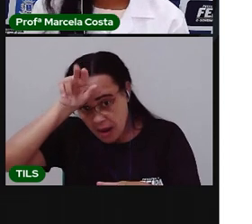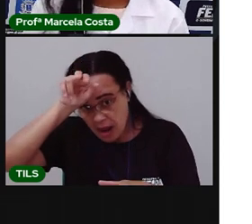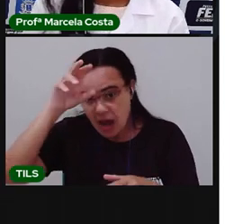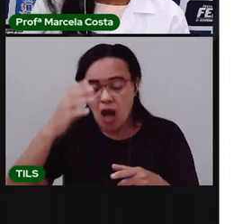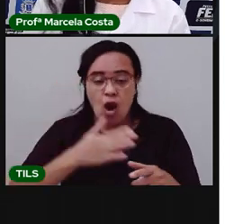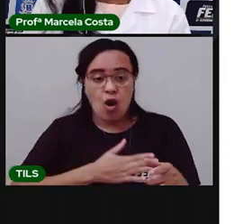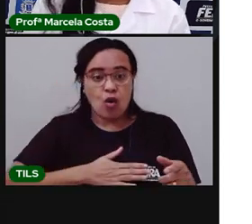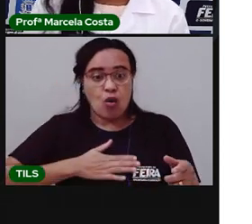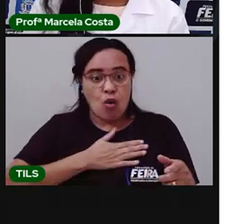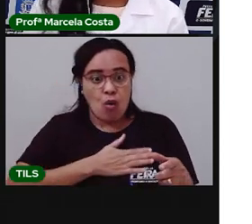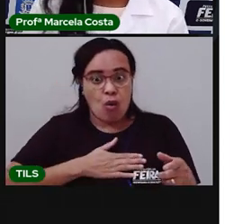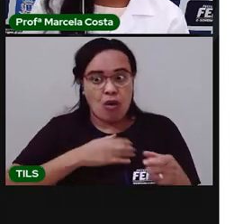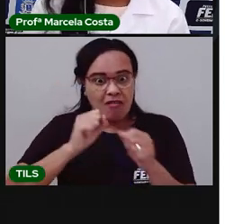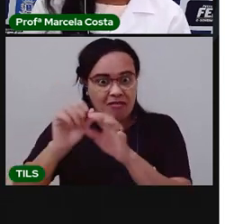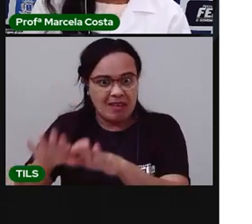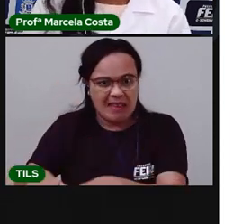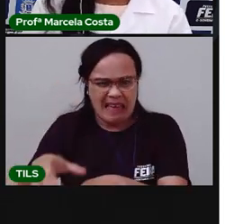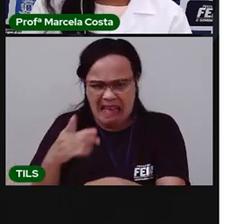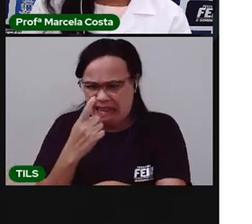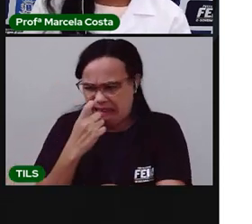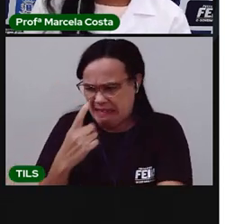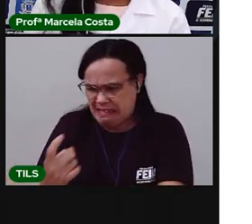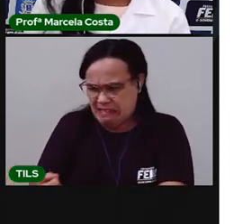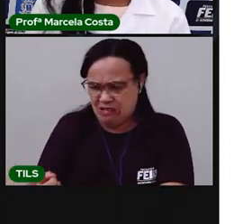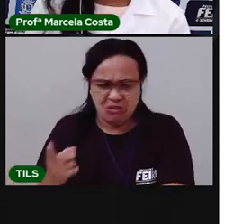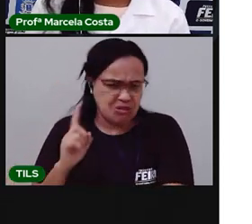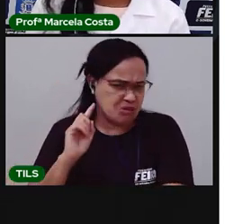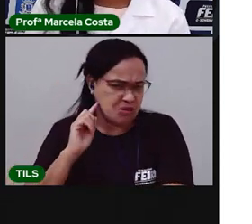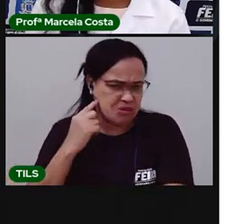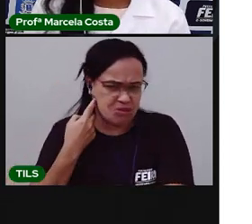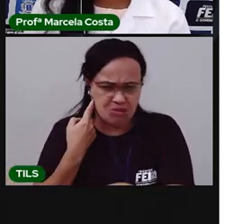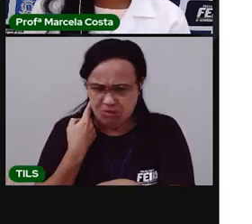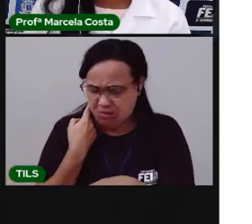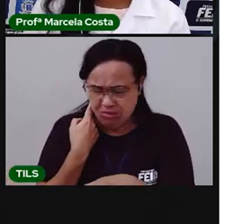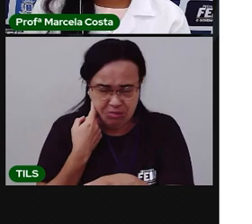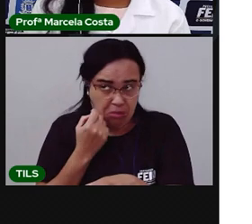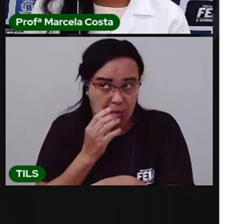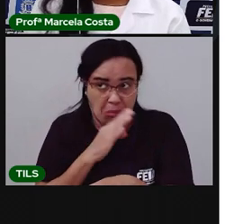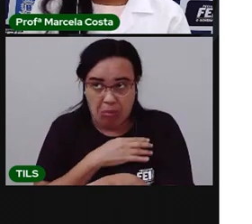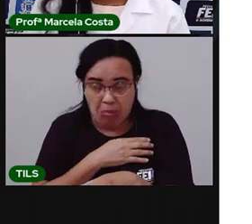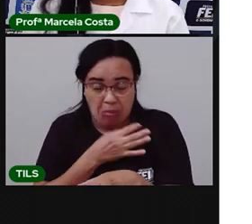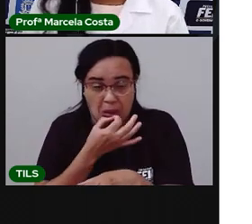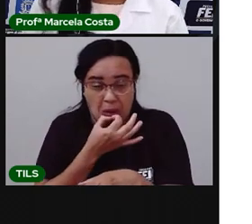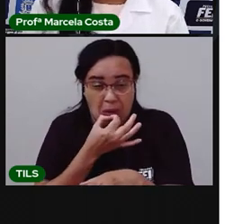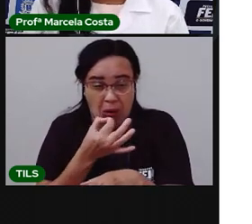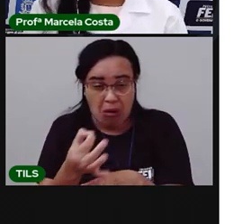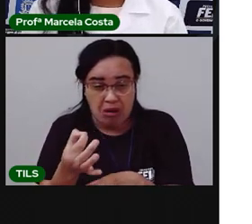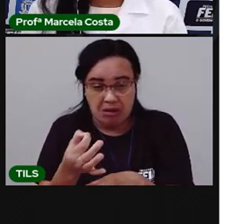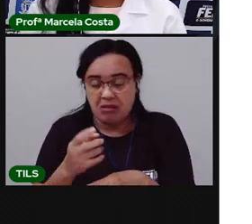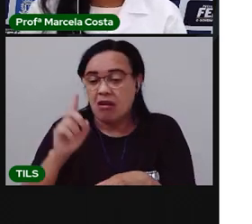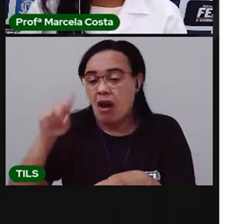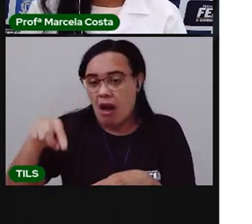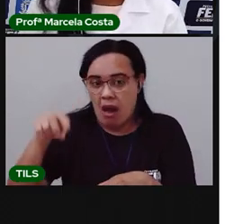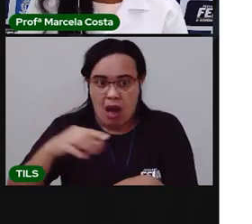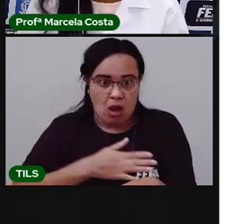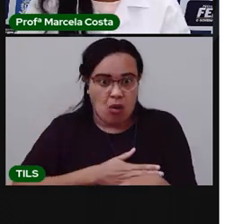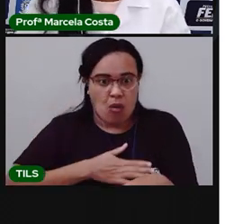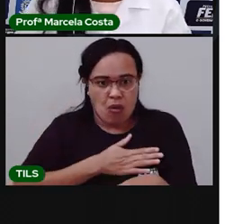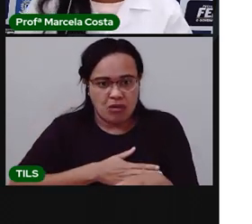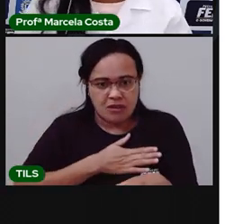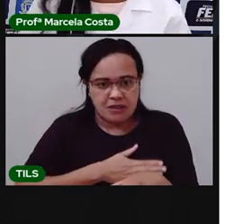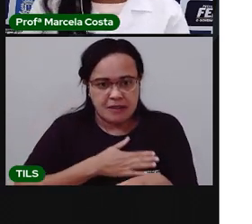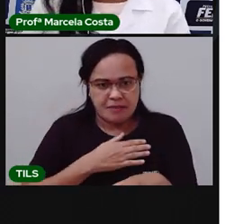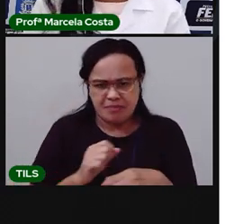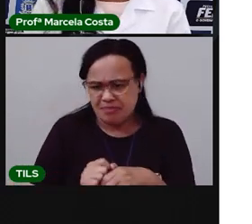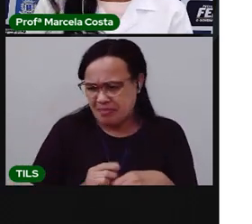estar, né, num lixo, num espaço onde tem muito lixo espalhado. Elas gostam de estar nesse ambiente. E dá